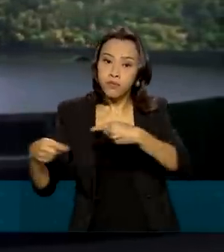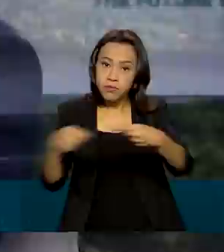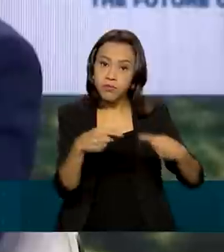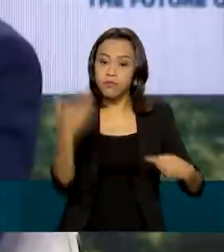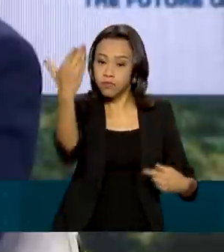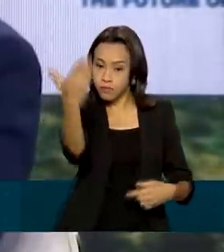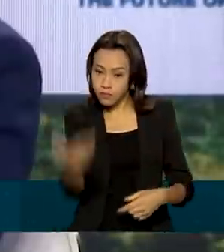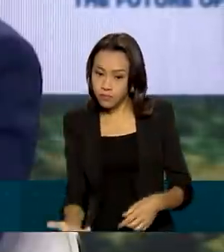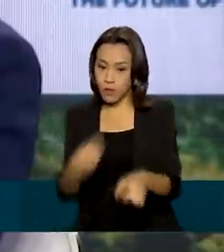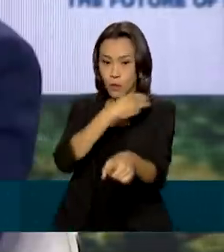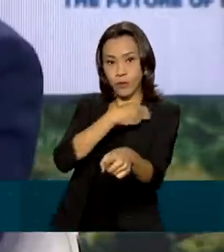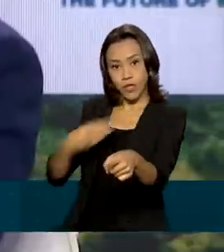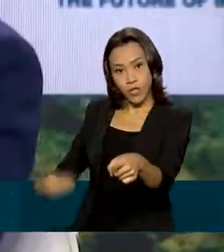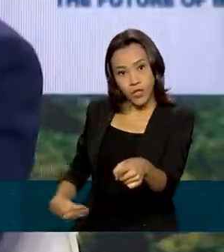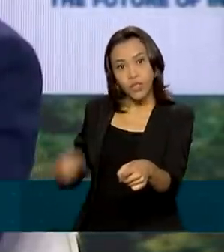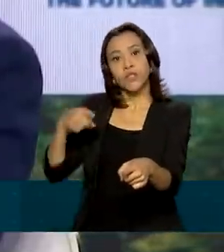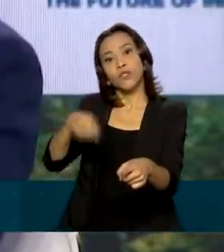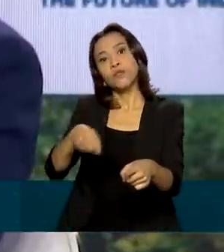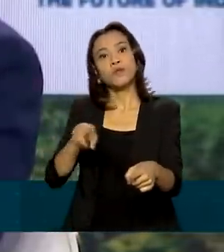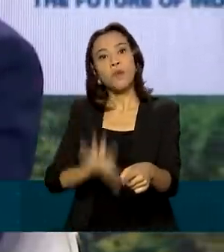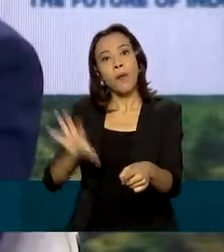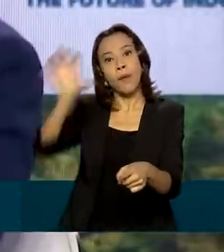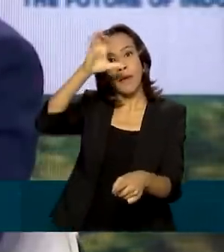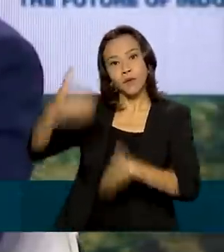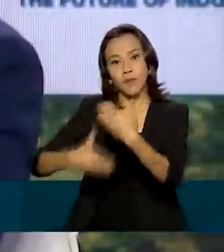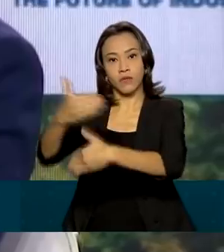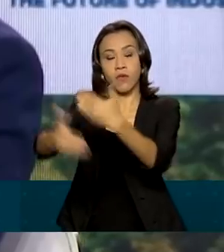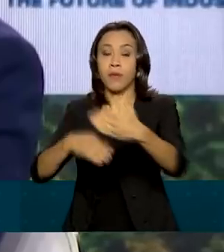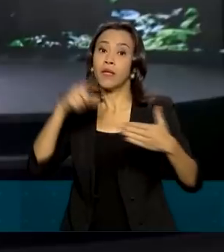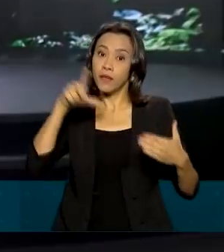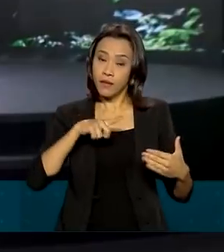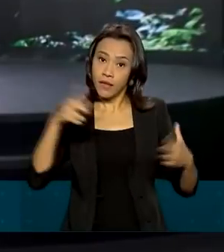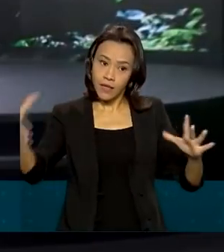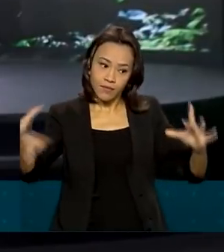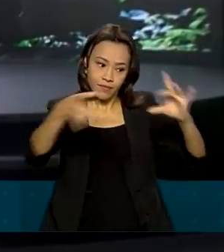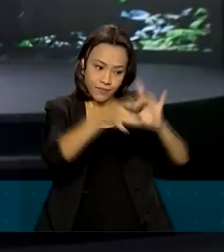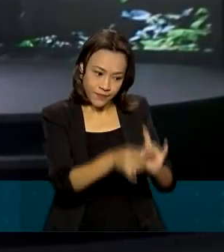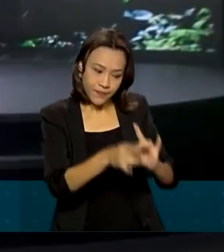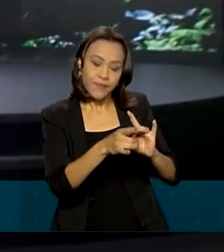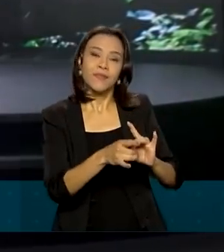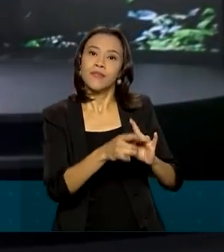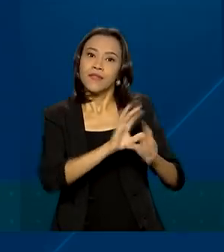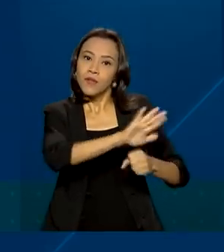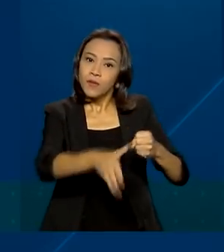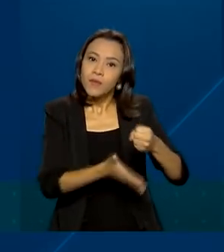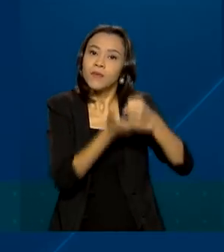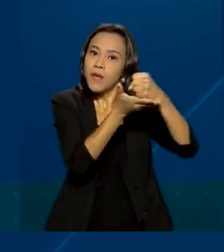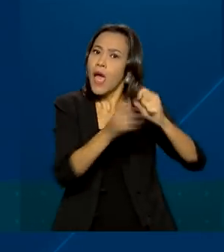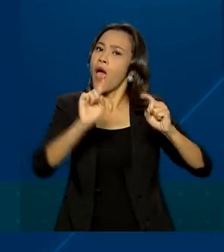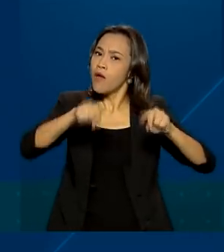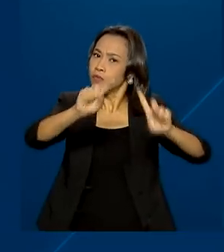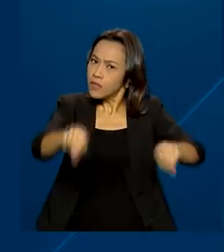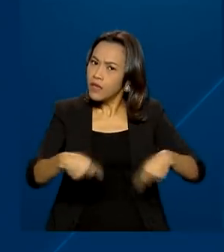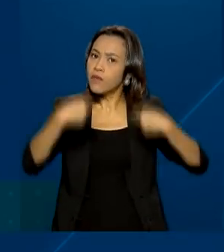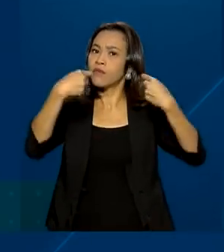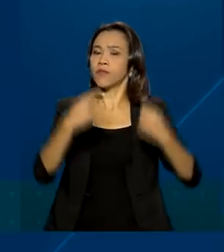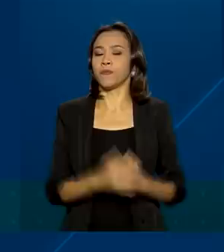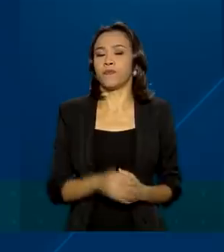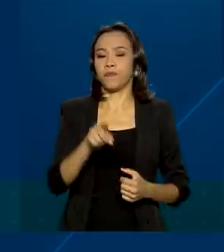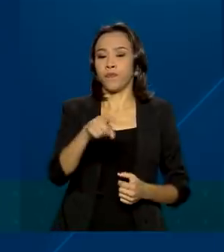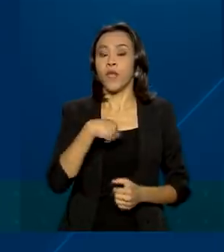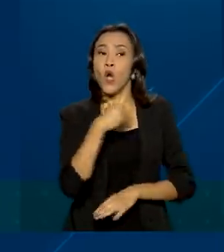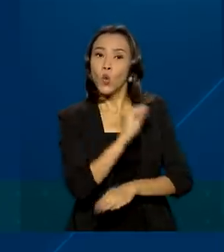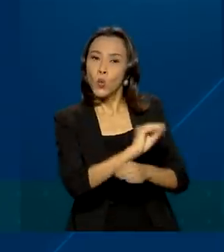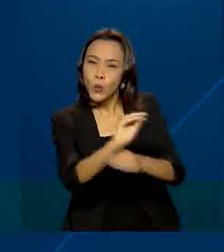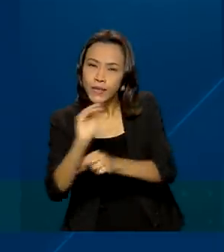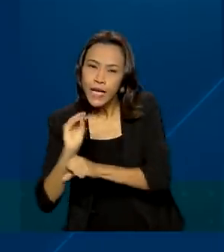Desenvolvimento Regional disse que a produção aliada às questões ambientais é o grande desafio do planeta. Interagir com a natureza, ter